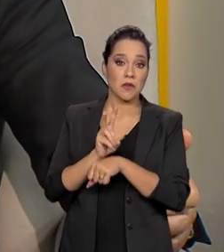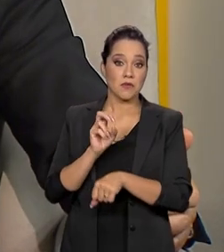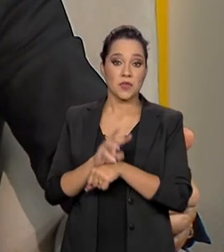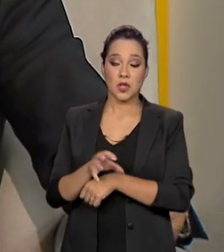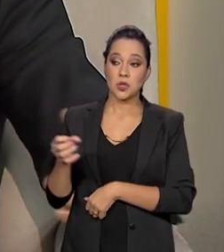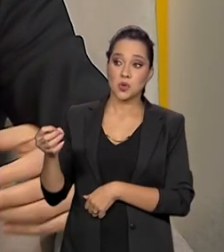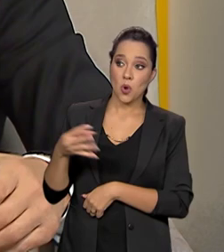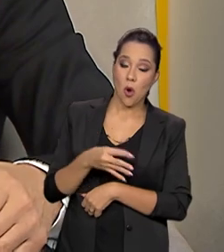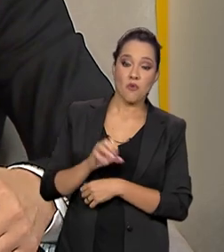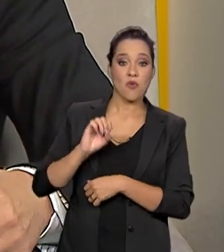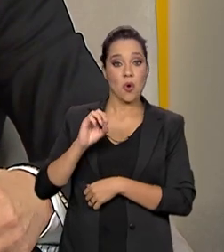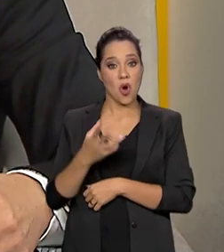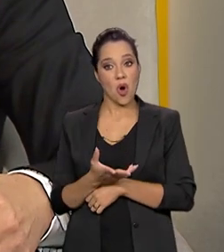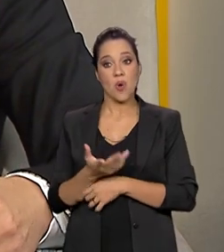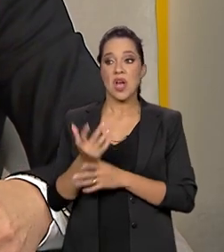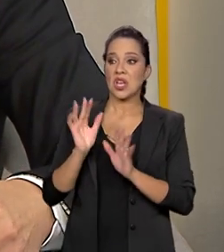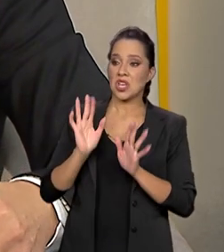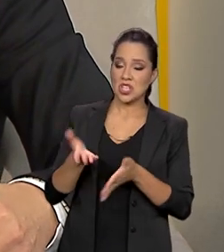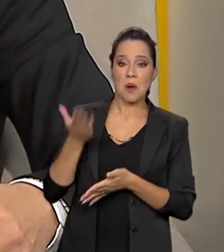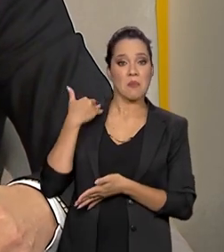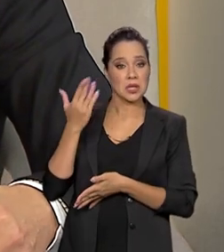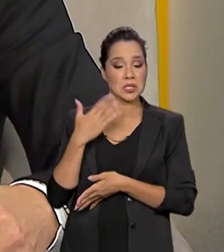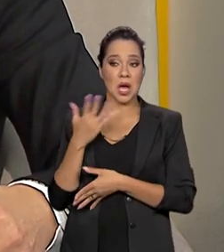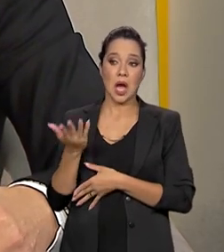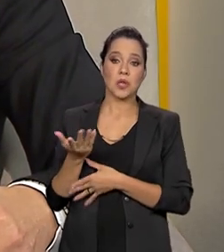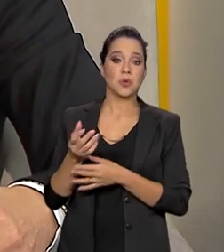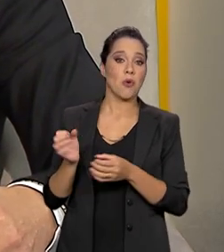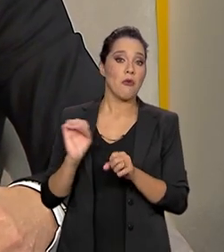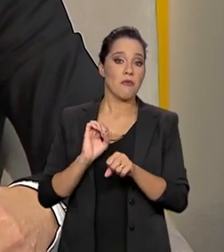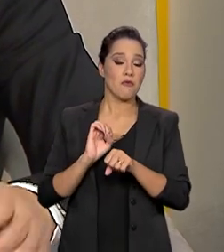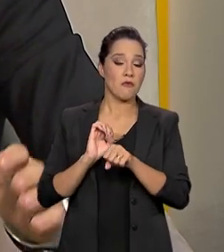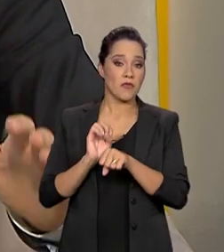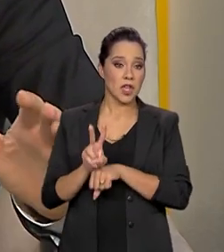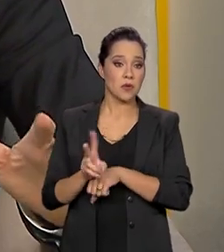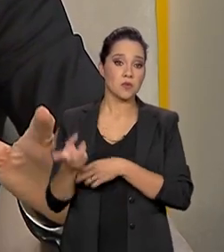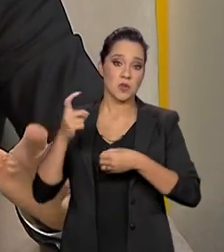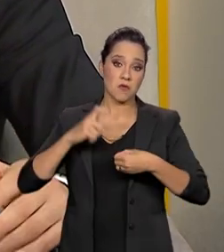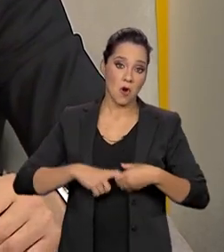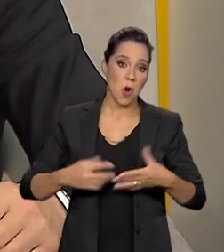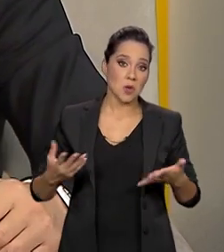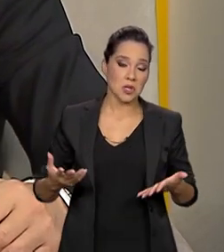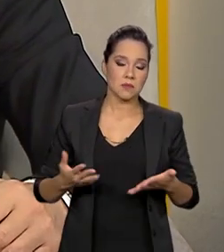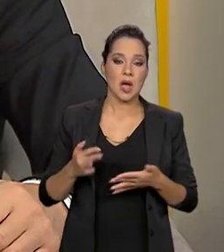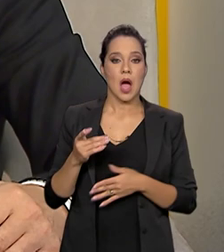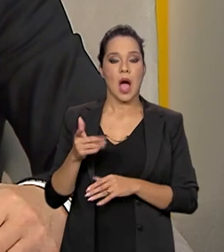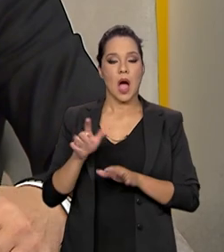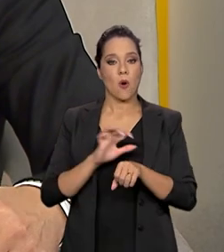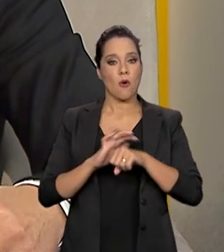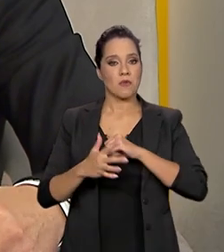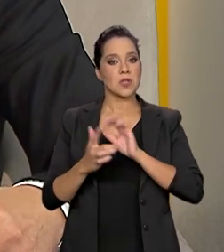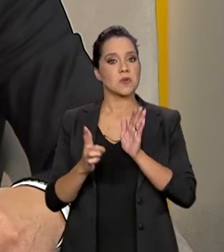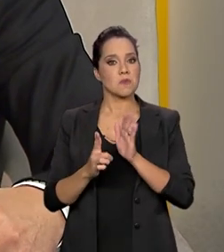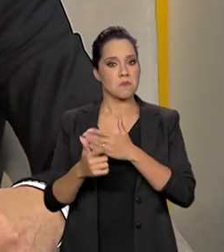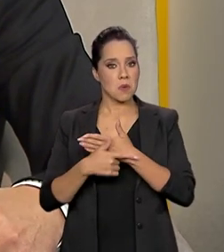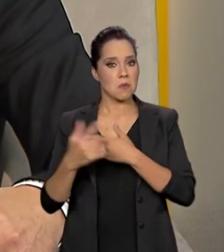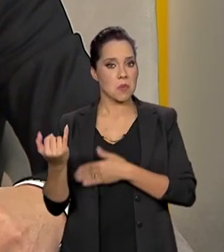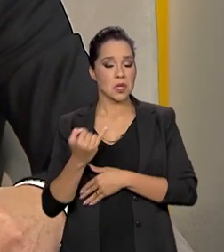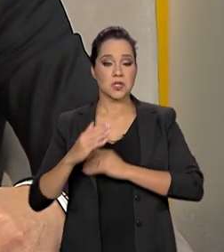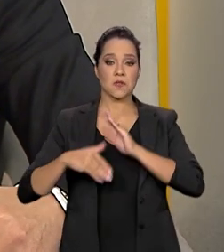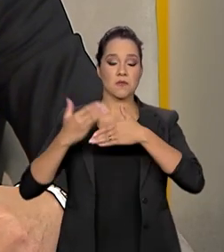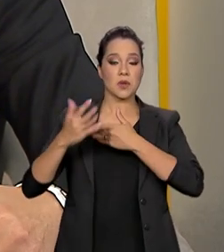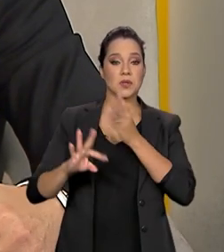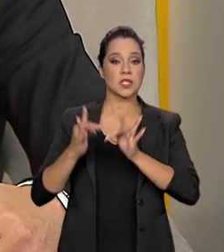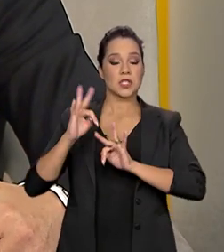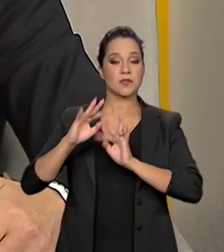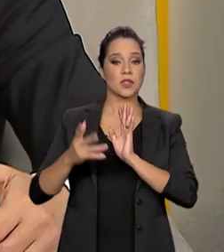reemergente. A Covid-19 trouxe um papel, um ponto importante aí no desenvolvimento científico e